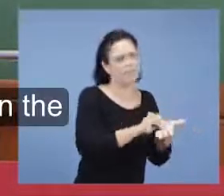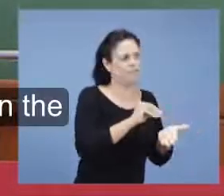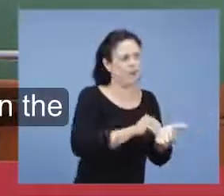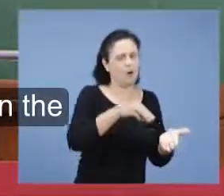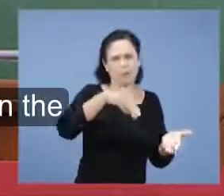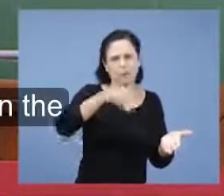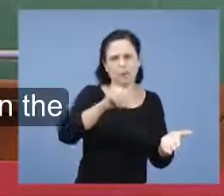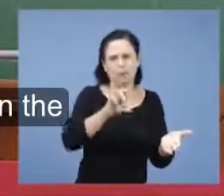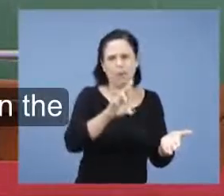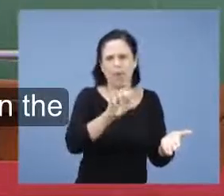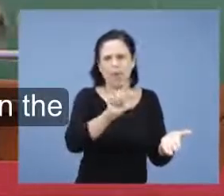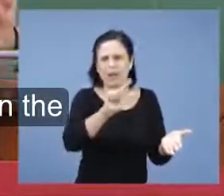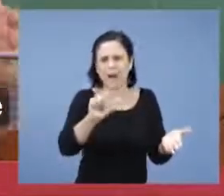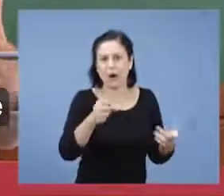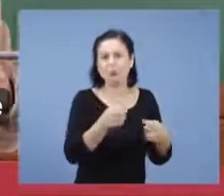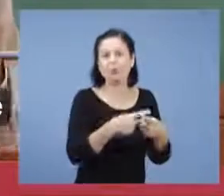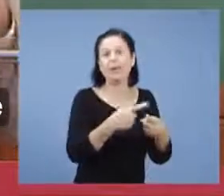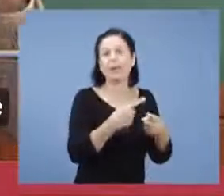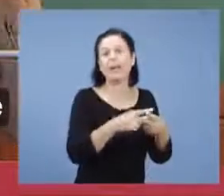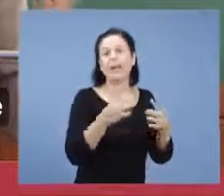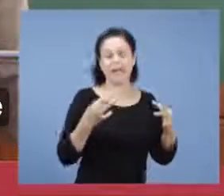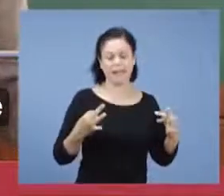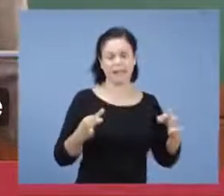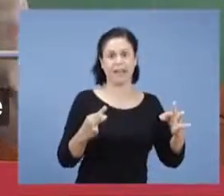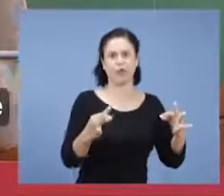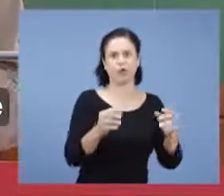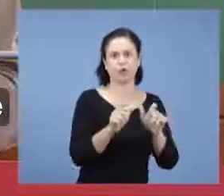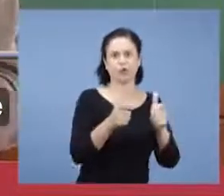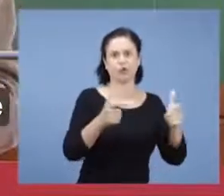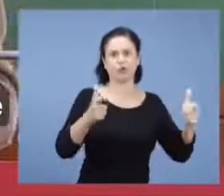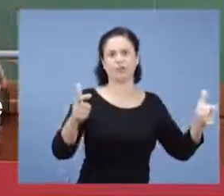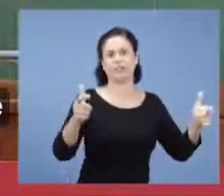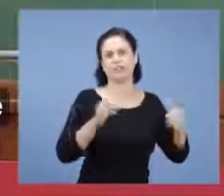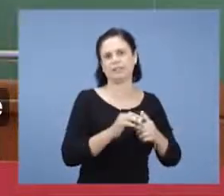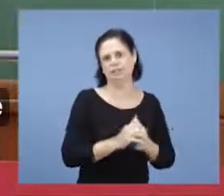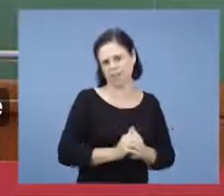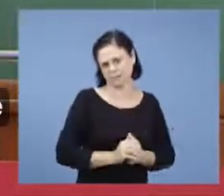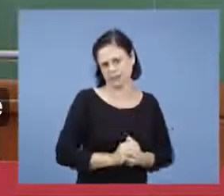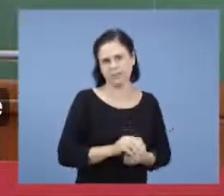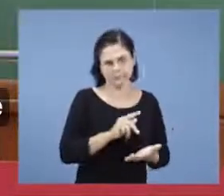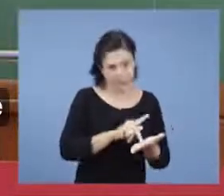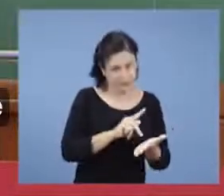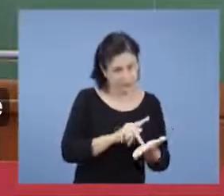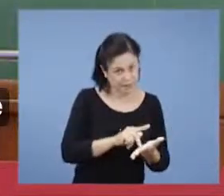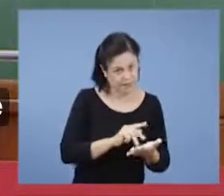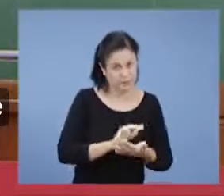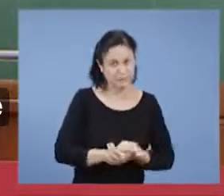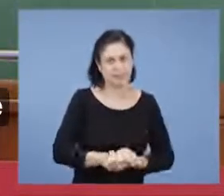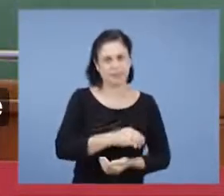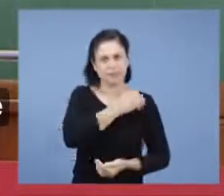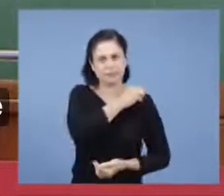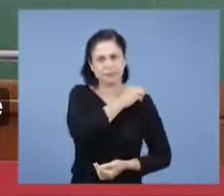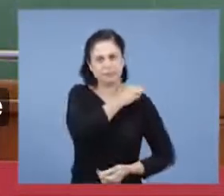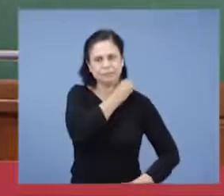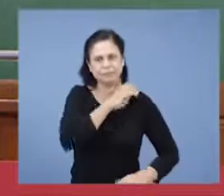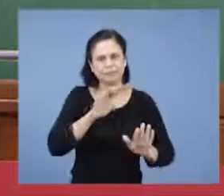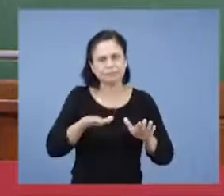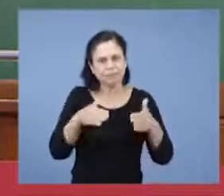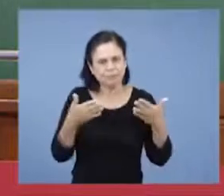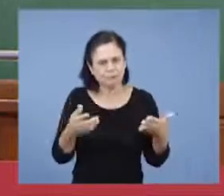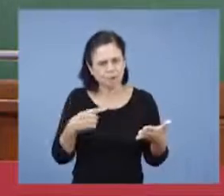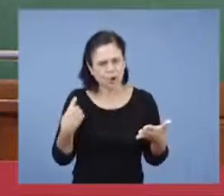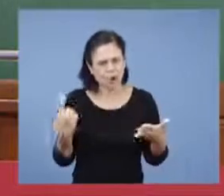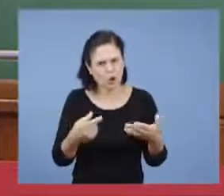comunicação, dado o aumento populacional, e tudo isso. Então, nós estamos